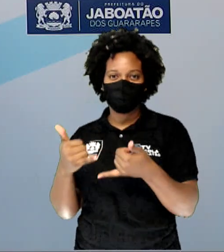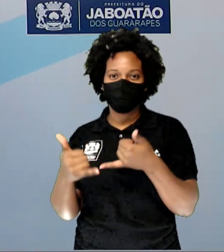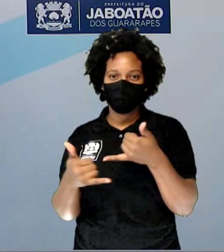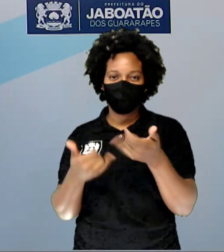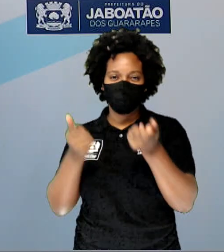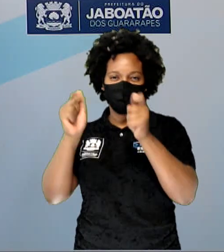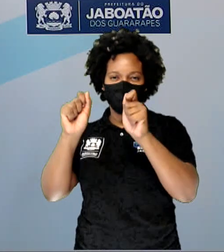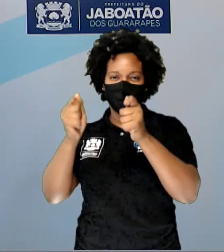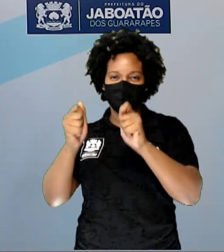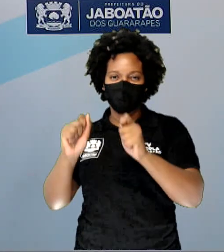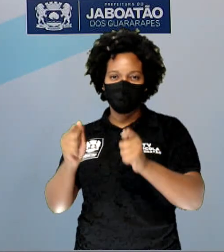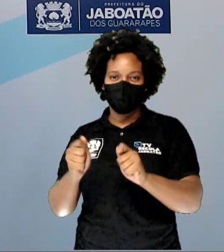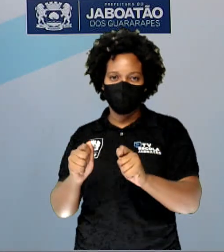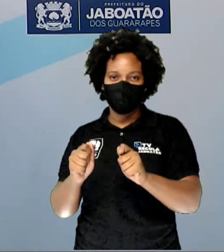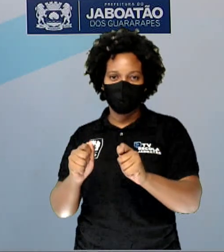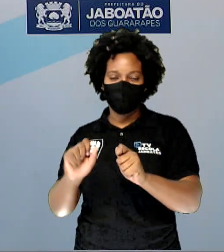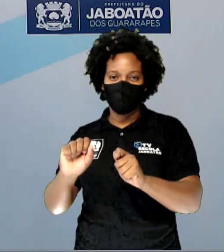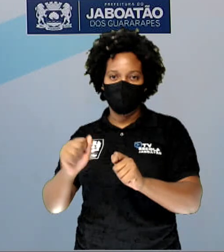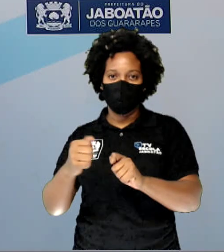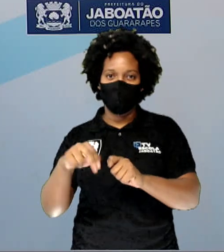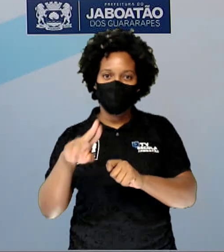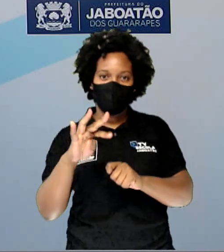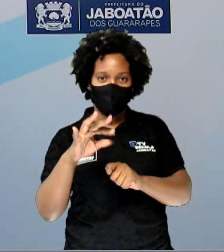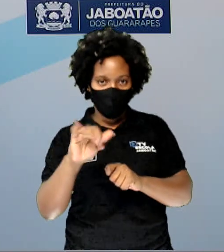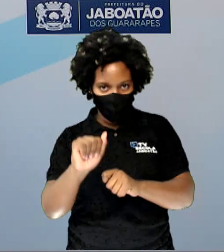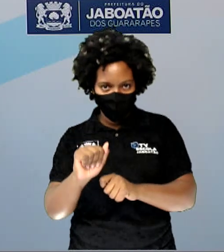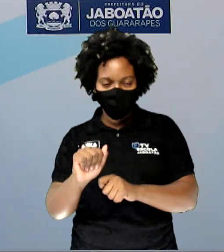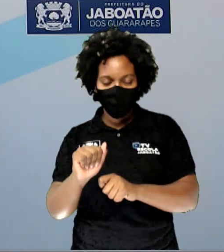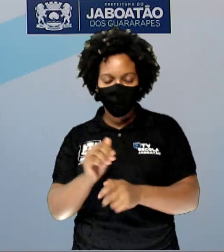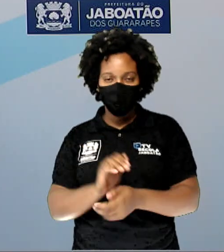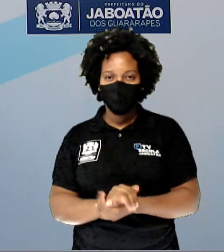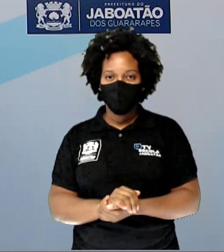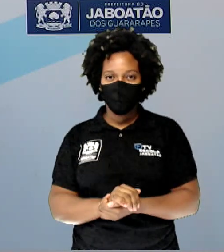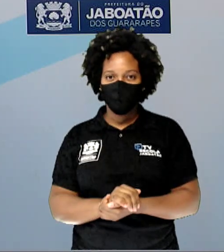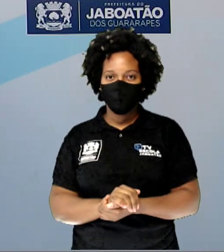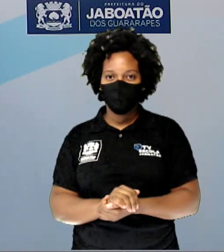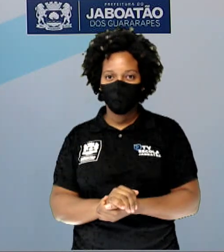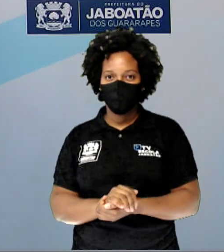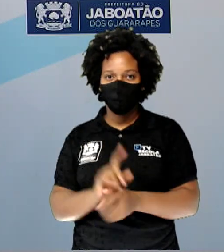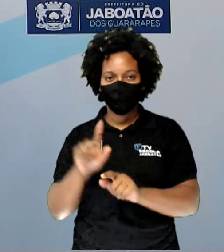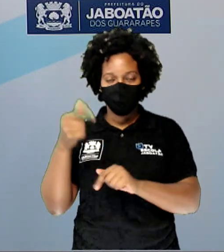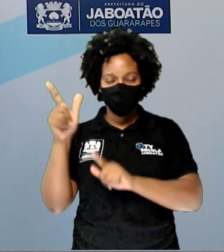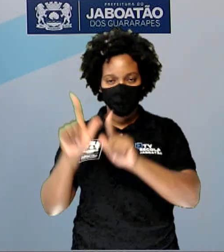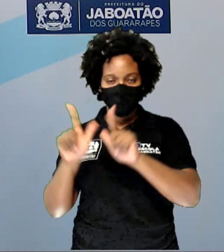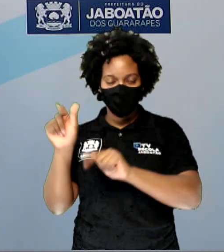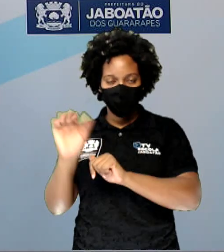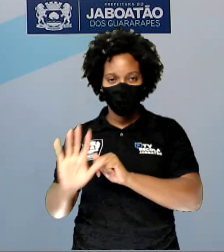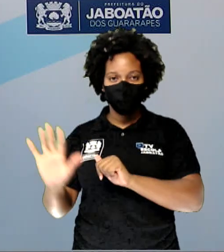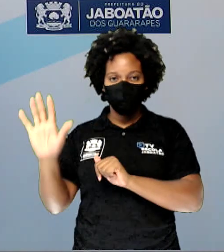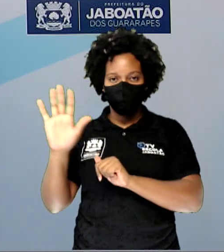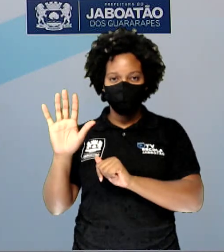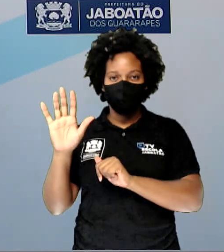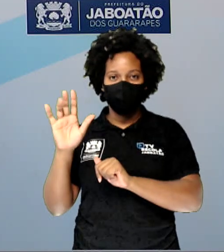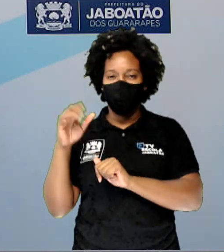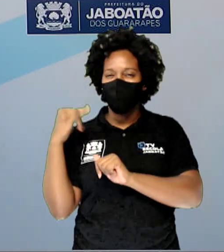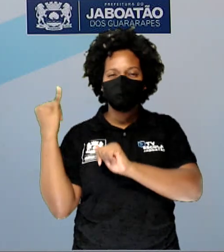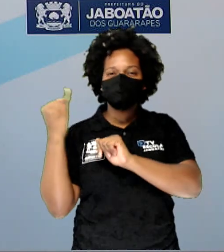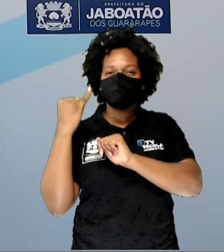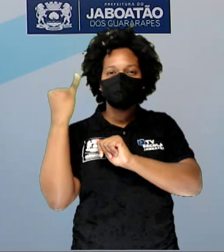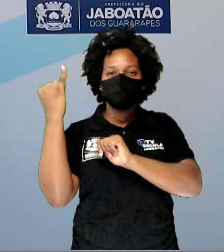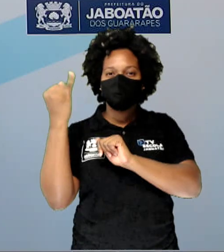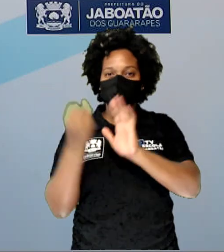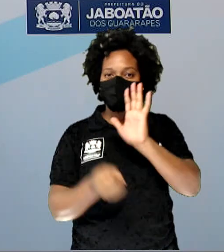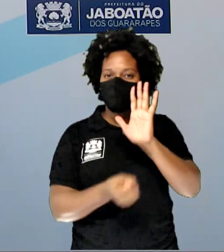Brinquedos artesanais de sucata. Aliás, vamos para o próximo slide. A importância de produzir brinquedos de